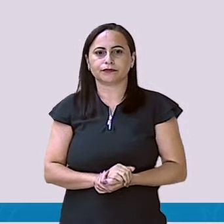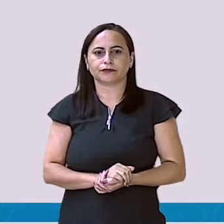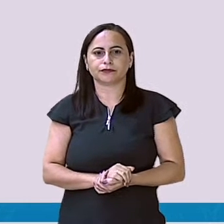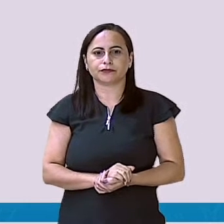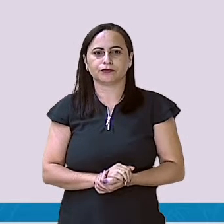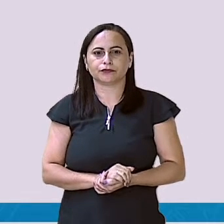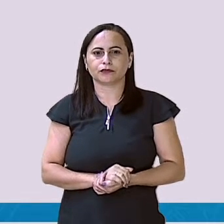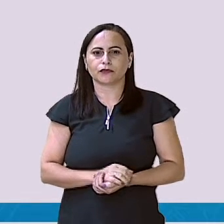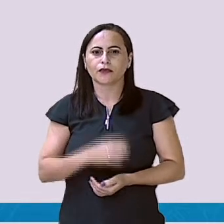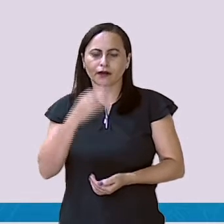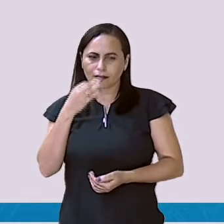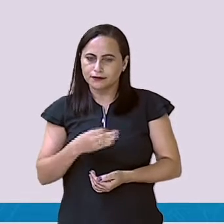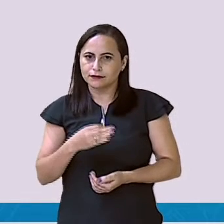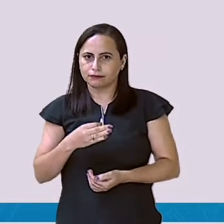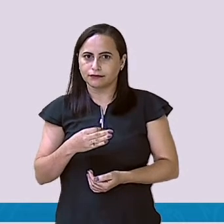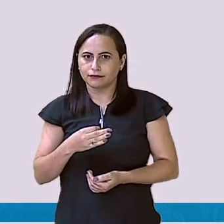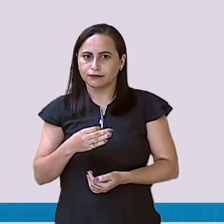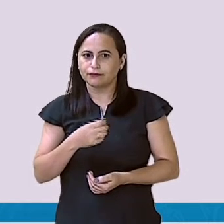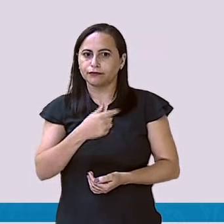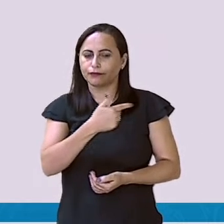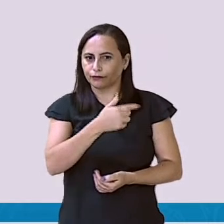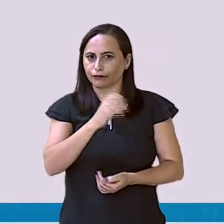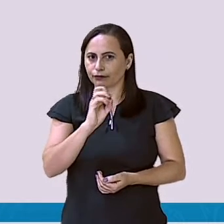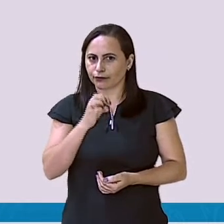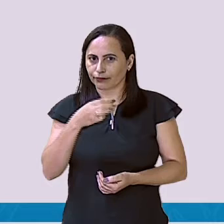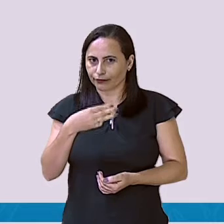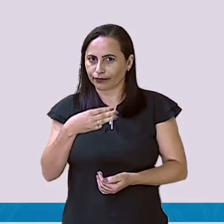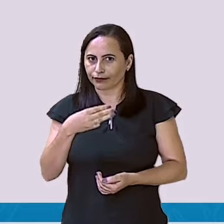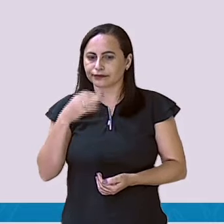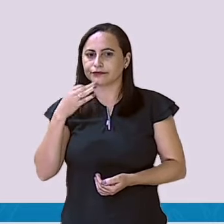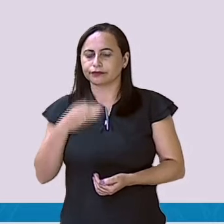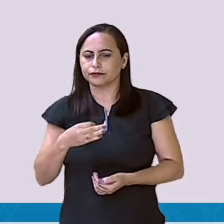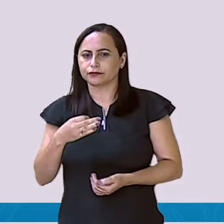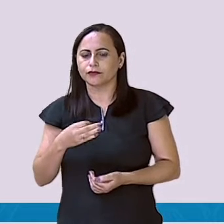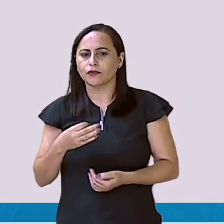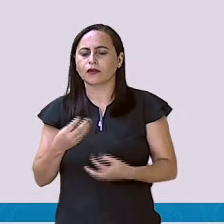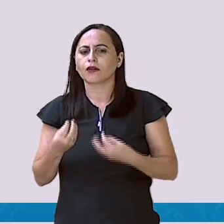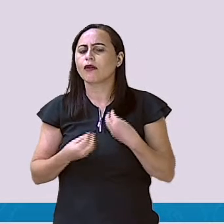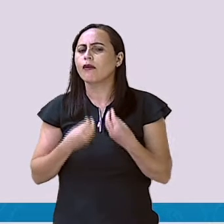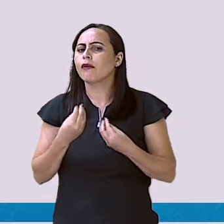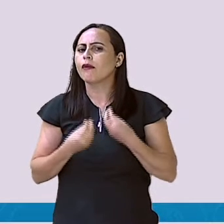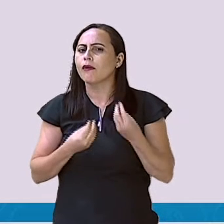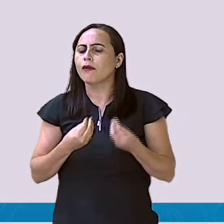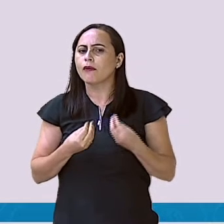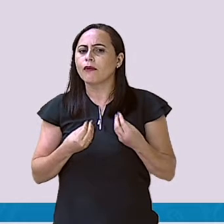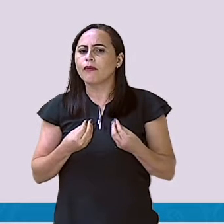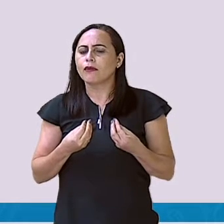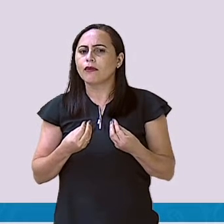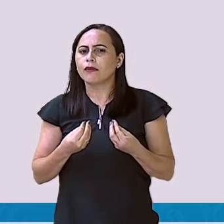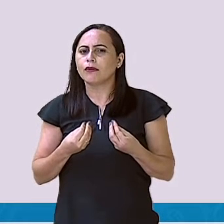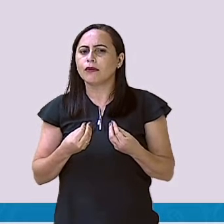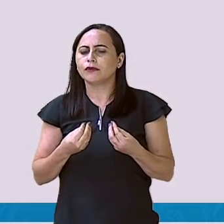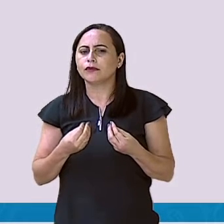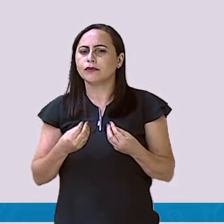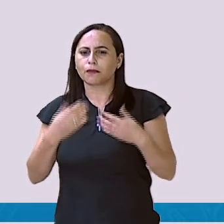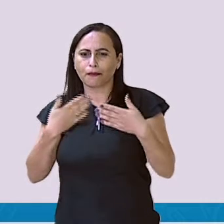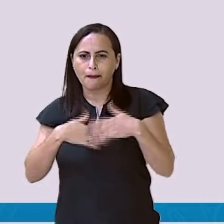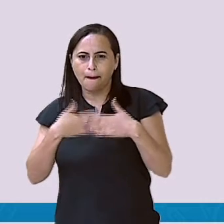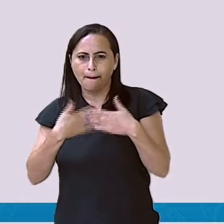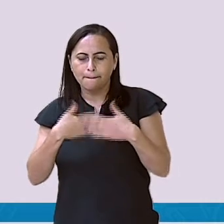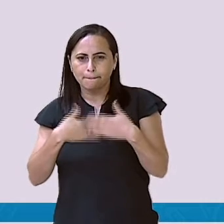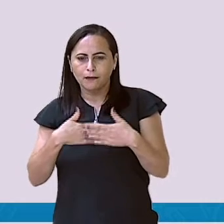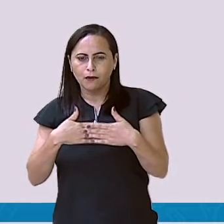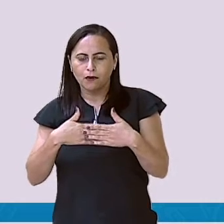estava correto? Sim, estava correto. Como que eu sei que lá a minha prova, tá? A minha